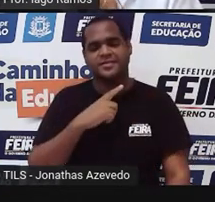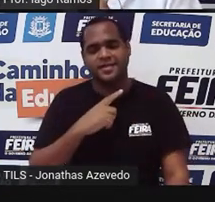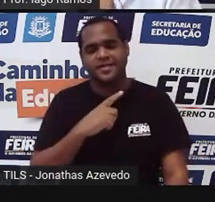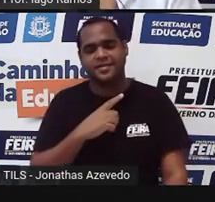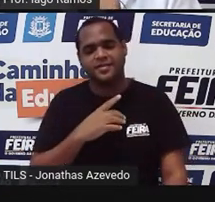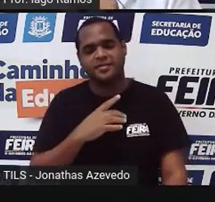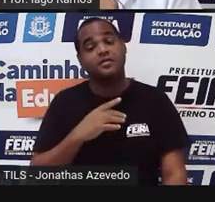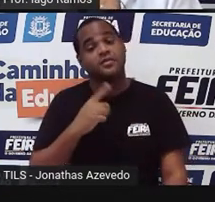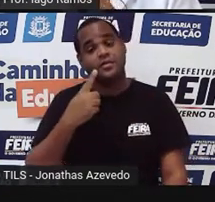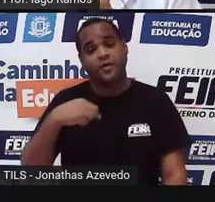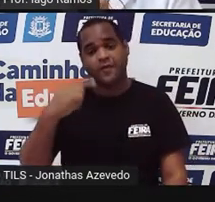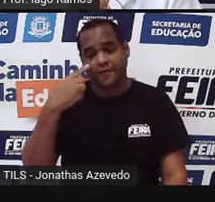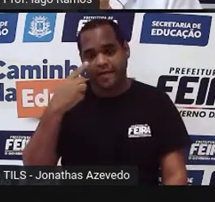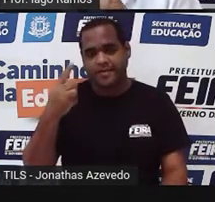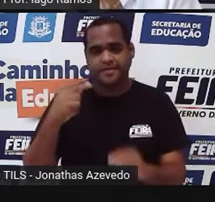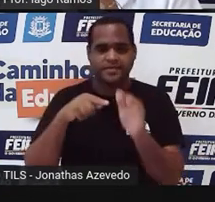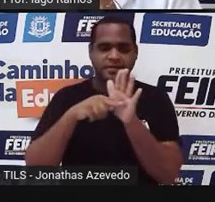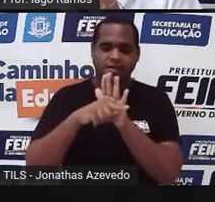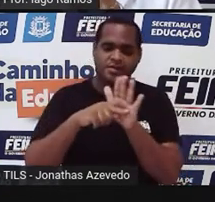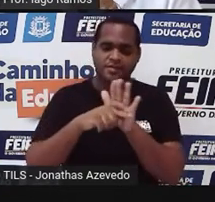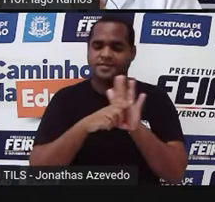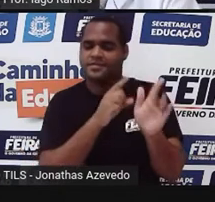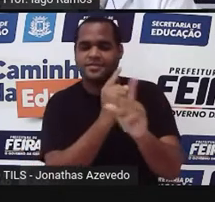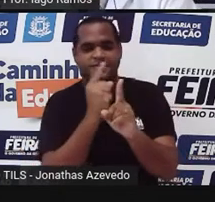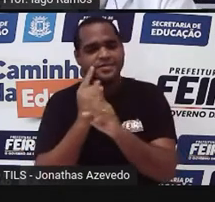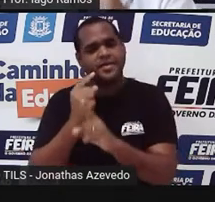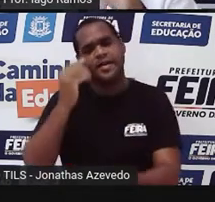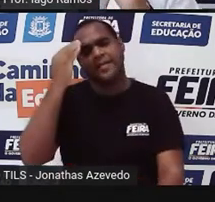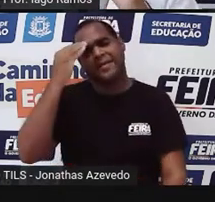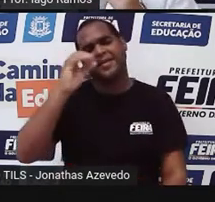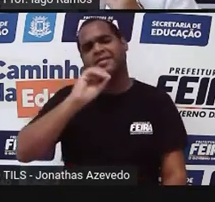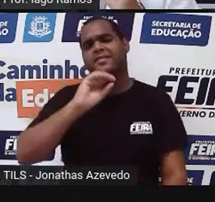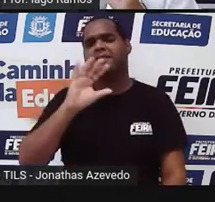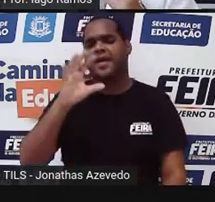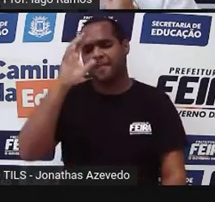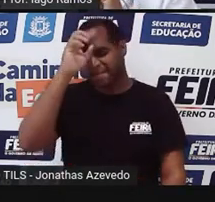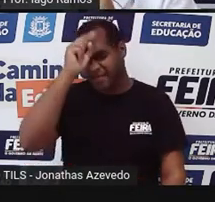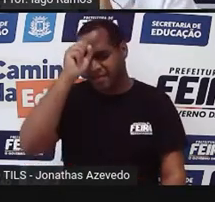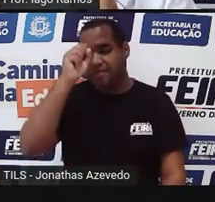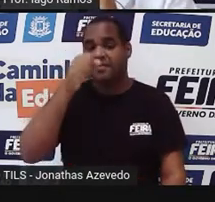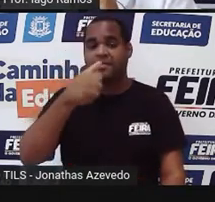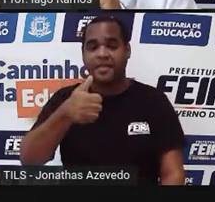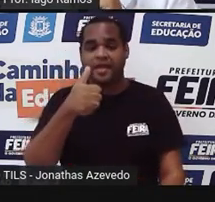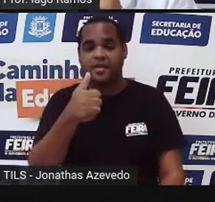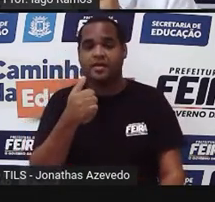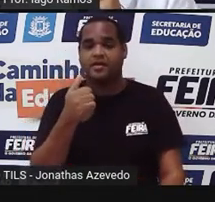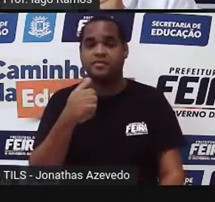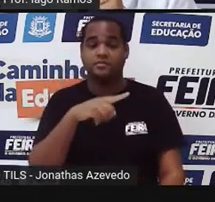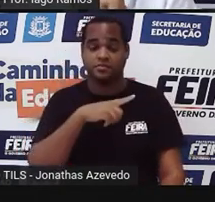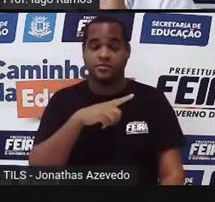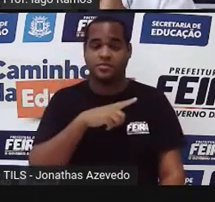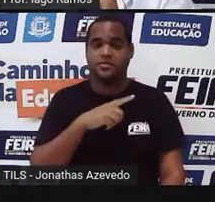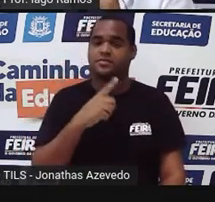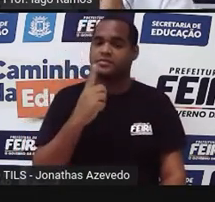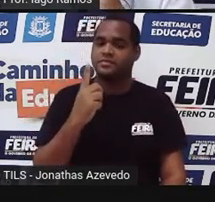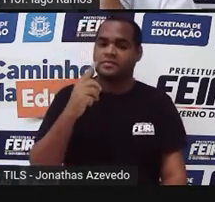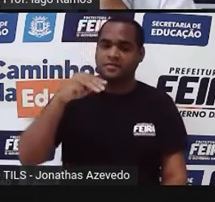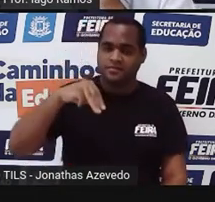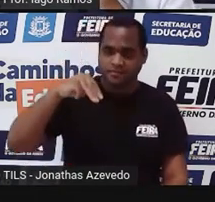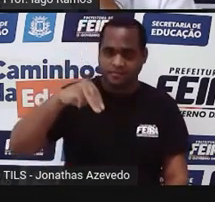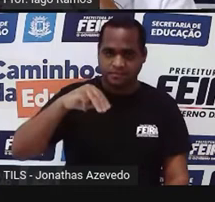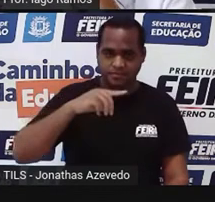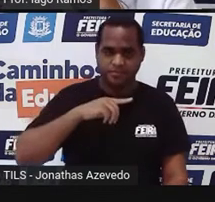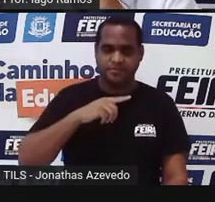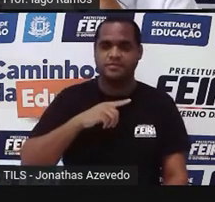A gente vai analisar o quanto a gente entendeu, tá bom? Mas, tá contando ali um tempinho na tela, pra você